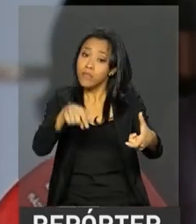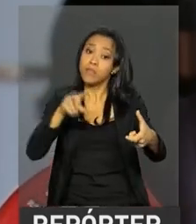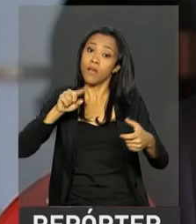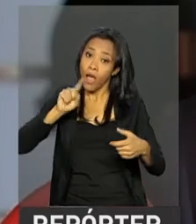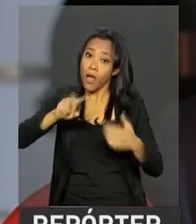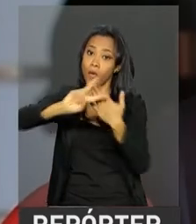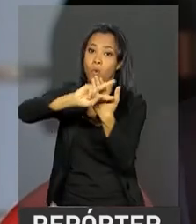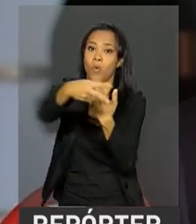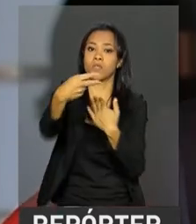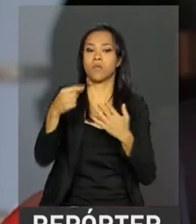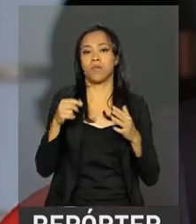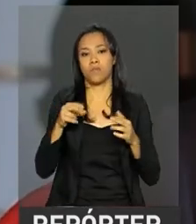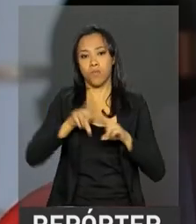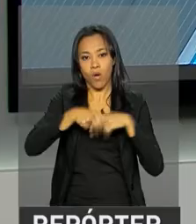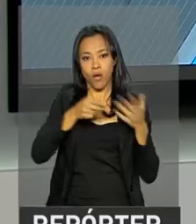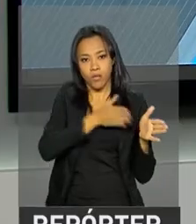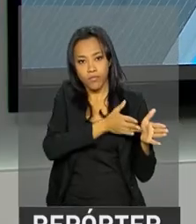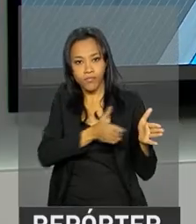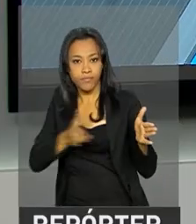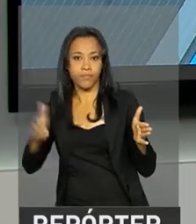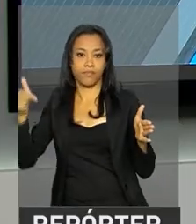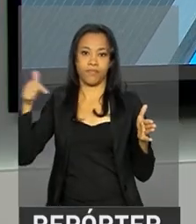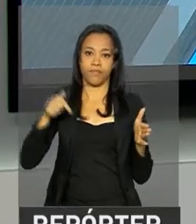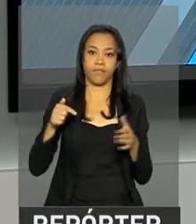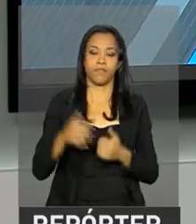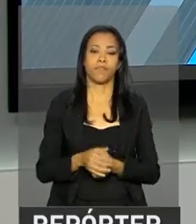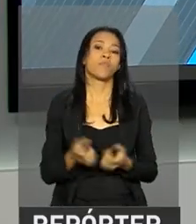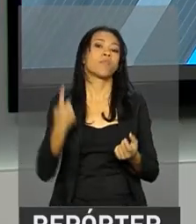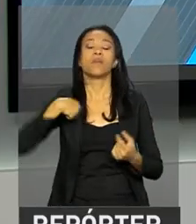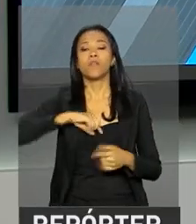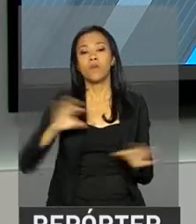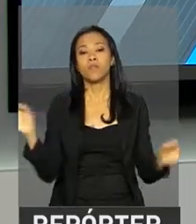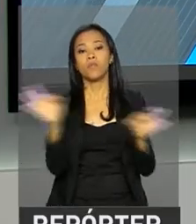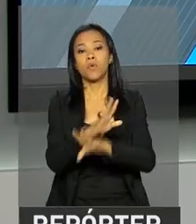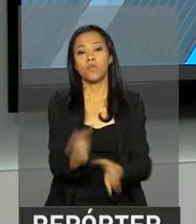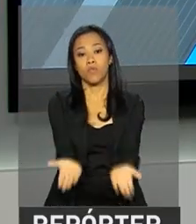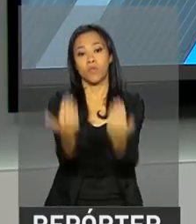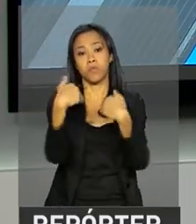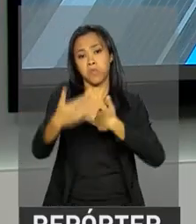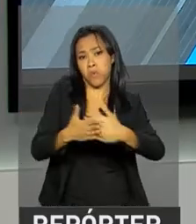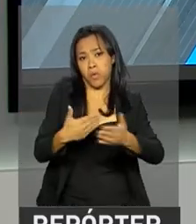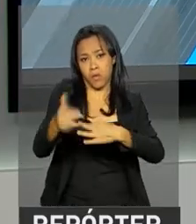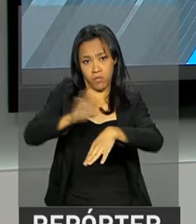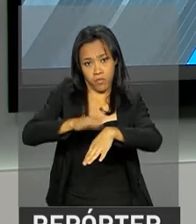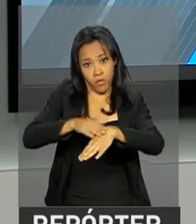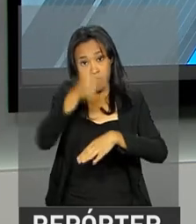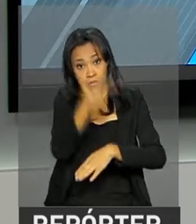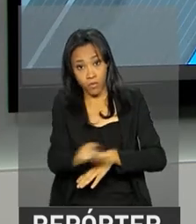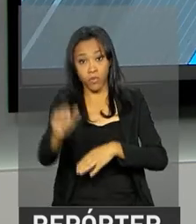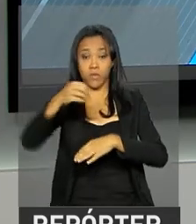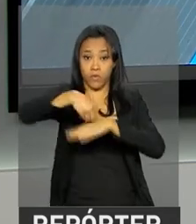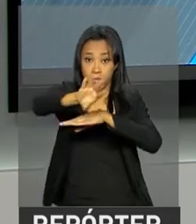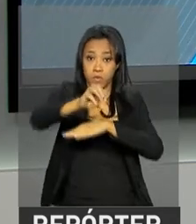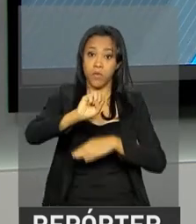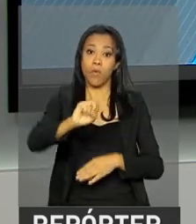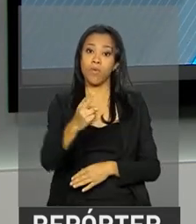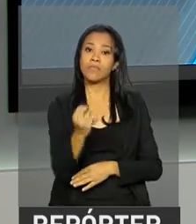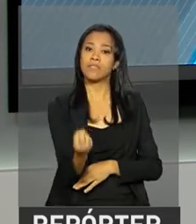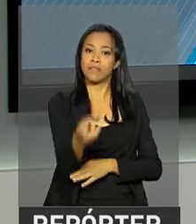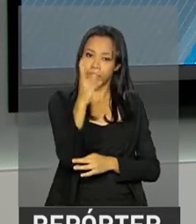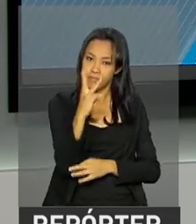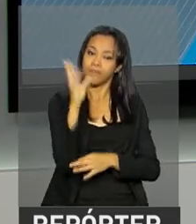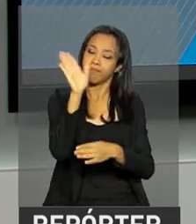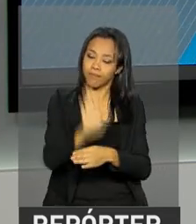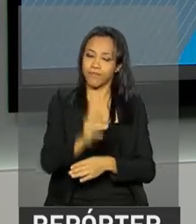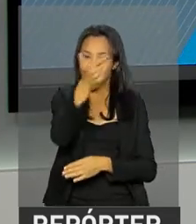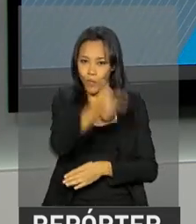de fato, a acontecer. E nós ficamos por aqui e voltamos a qualquer momento com outras informações ou às três da tarde